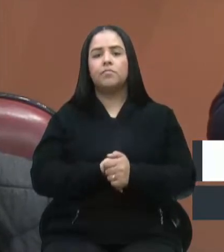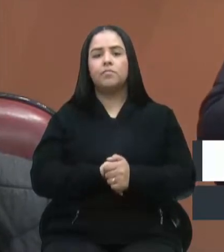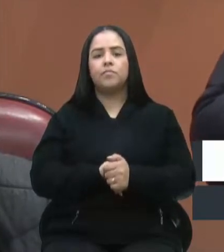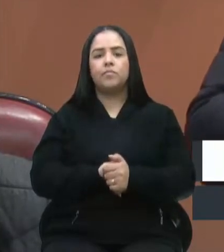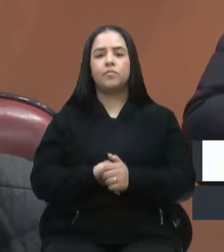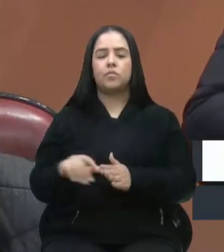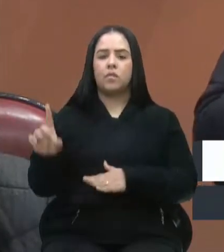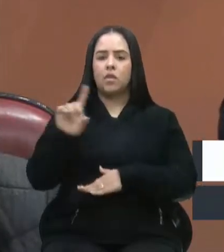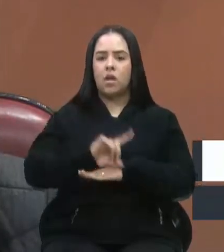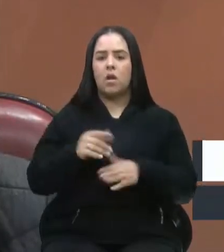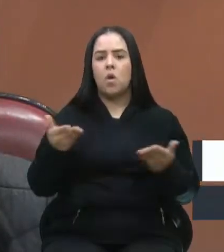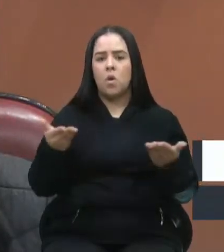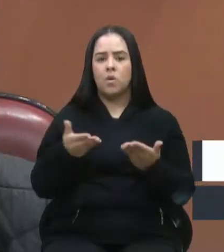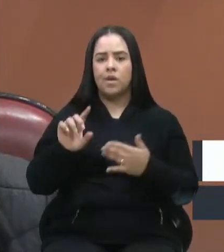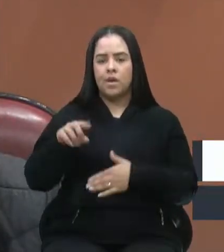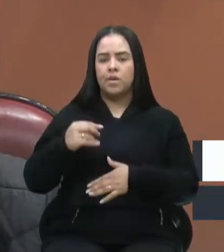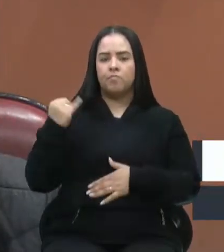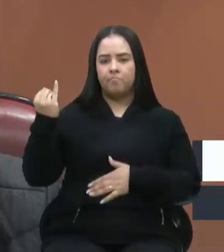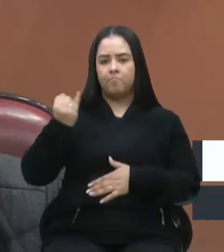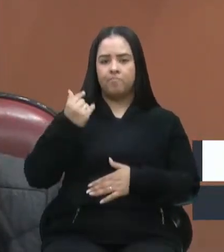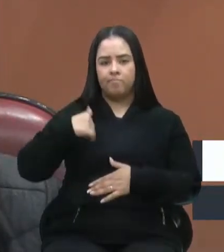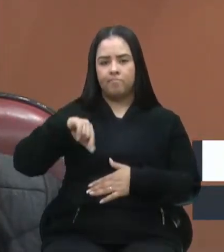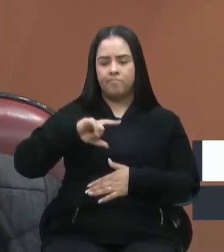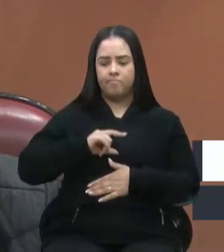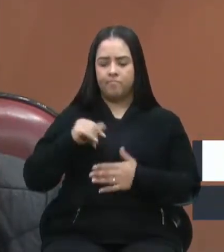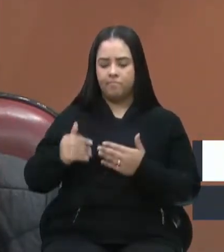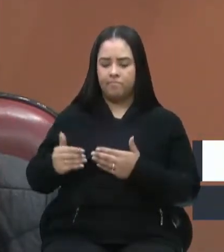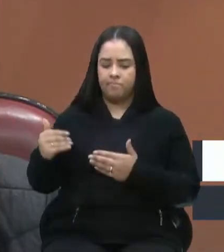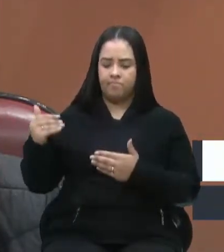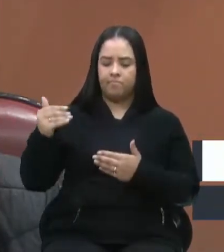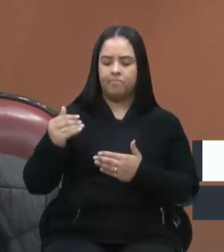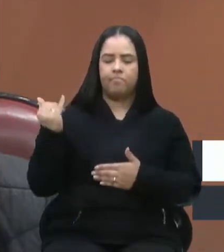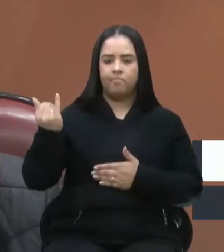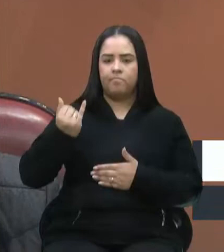importância, acho que nós estamos aqui dando um passo importantíssimo.